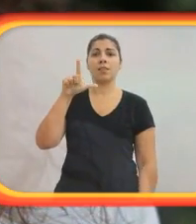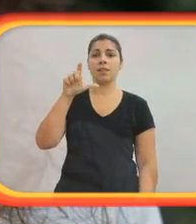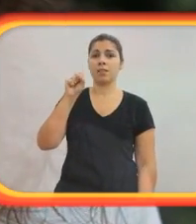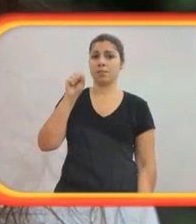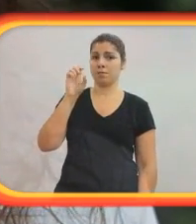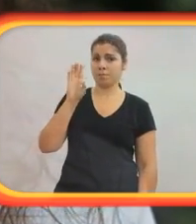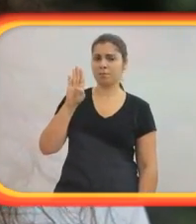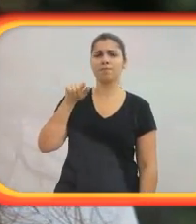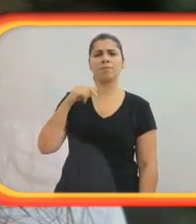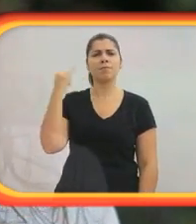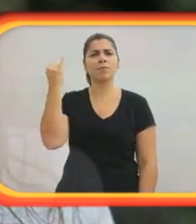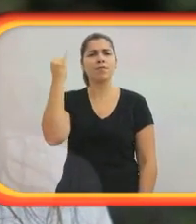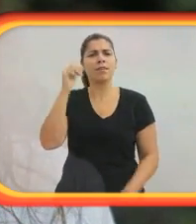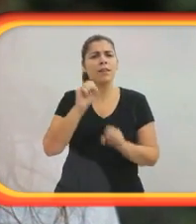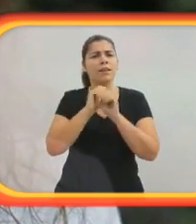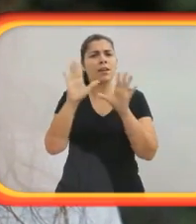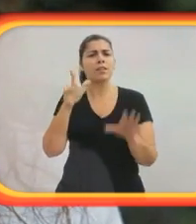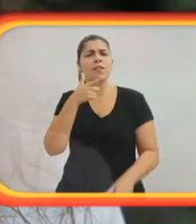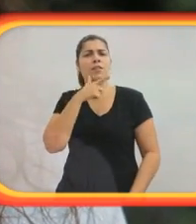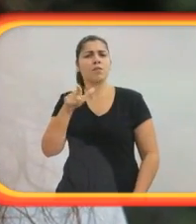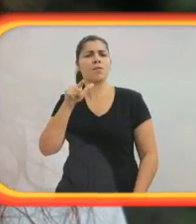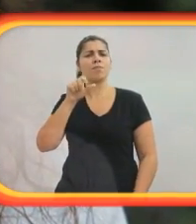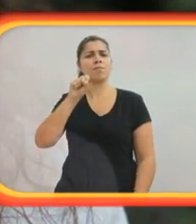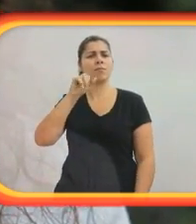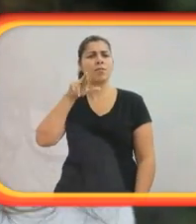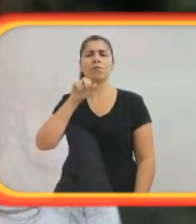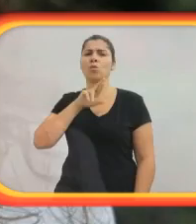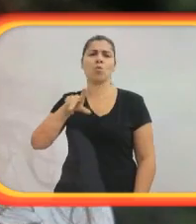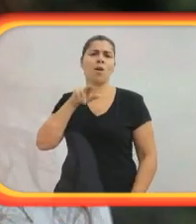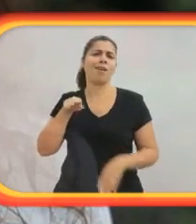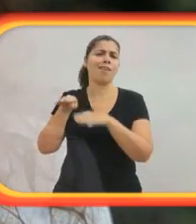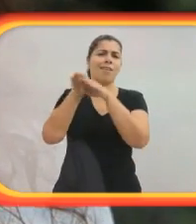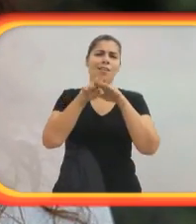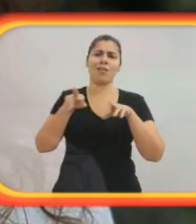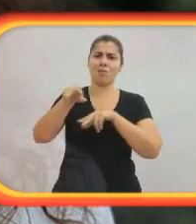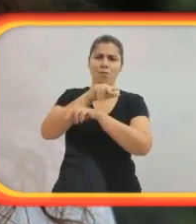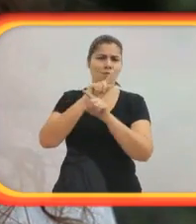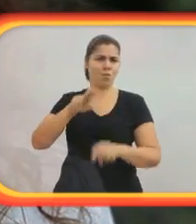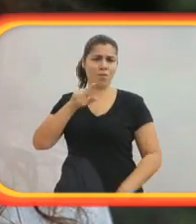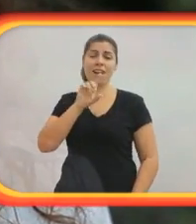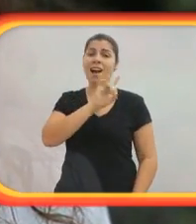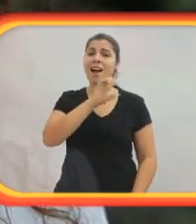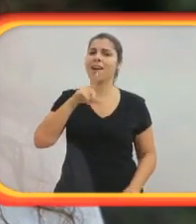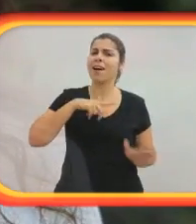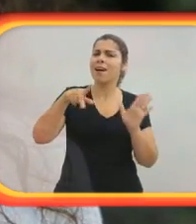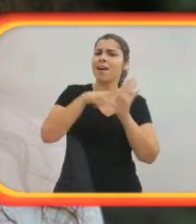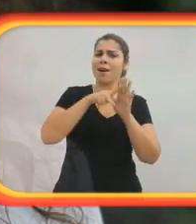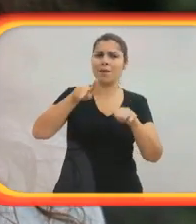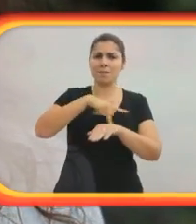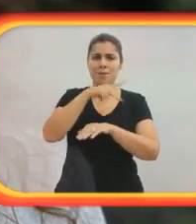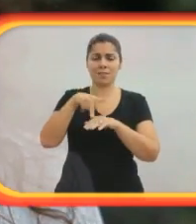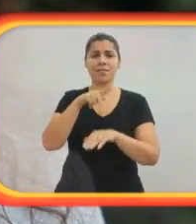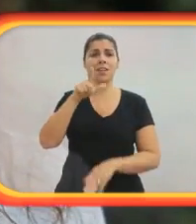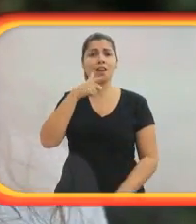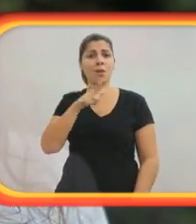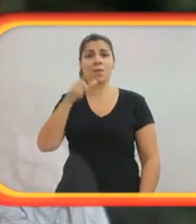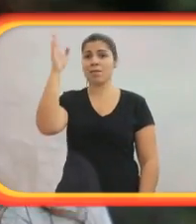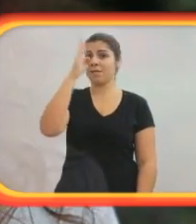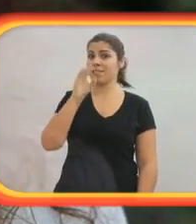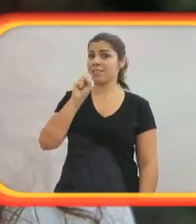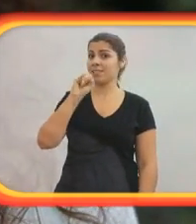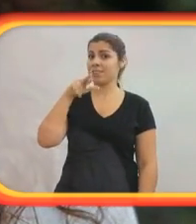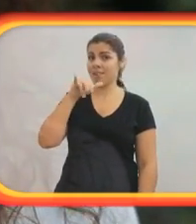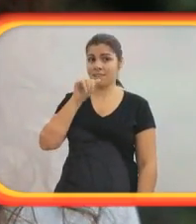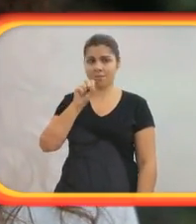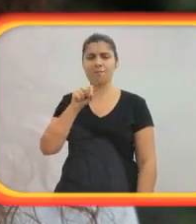área de linguística da língua brasileira de sinais. É importante esclarecer que as línguas de sinais não são